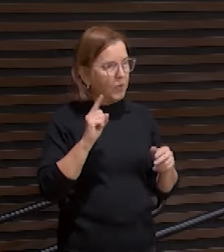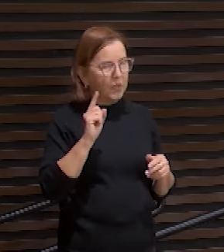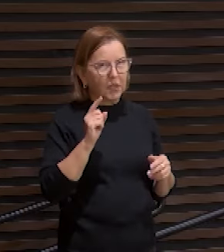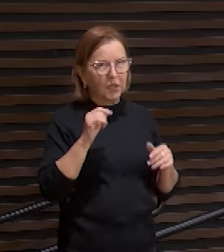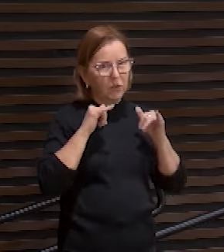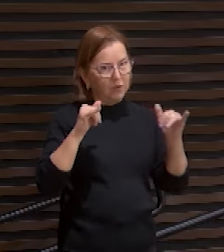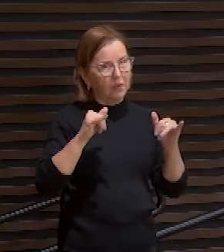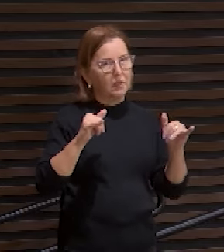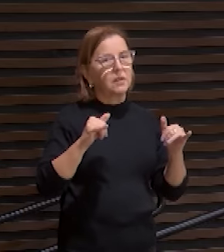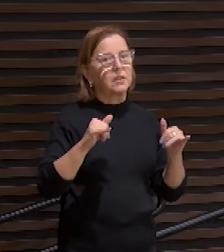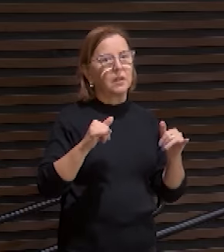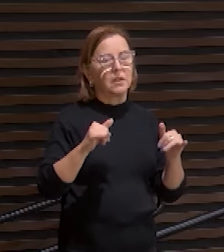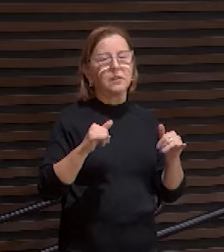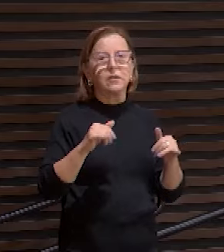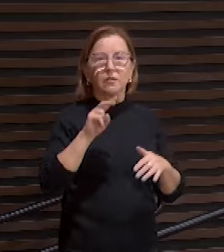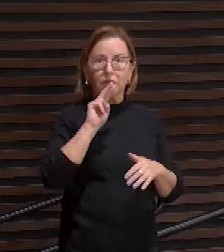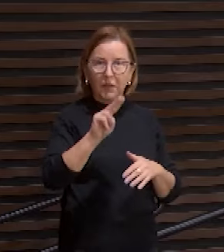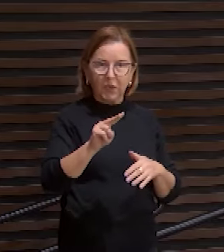ouviram entenderão.